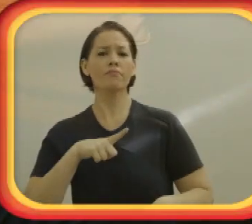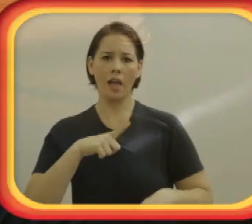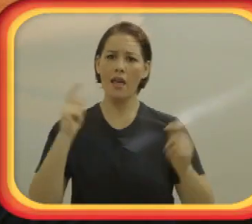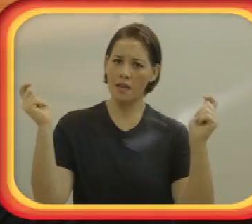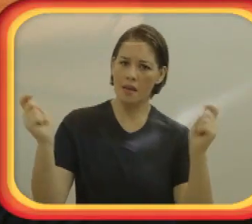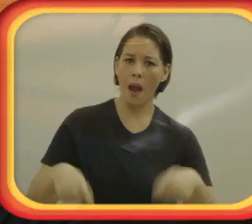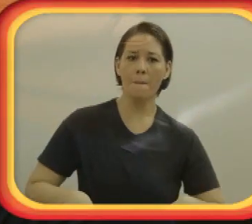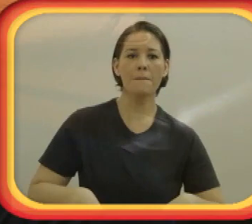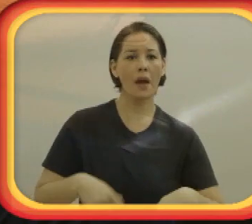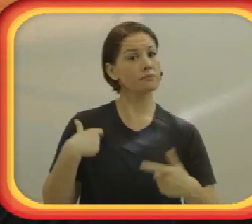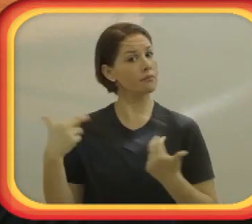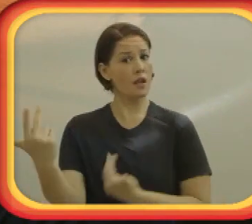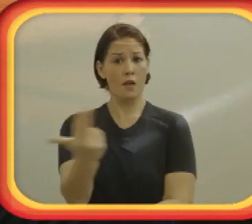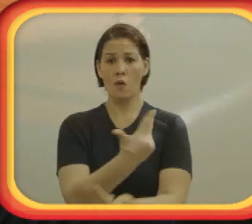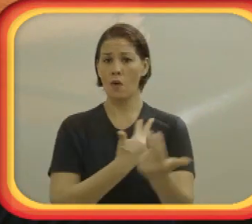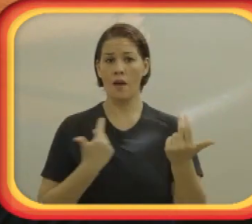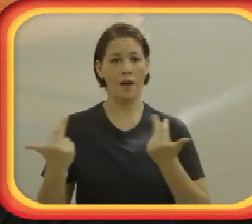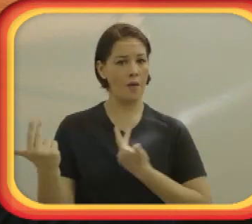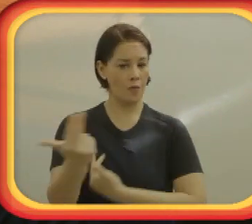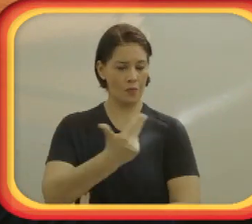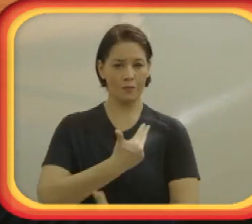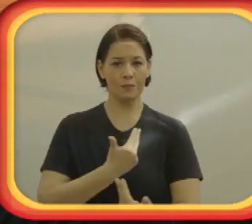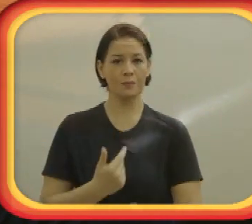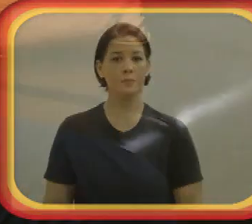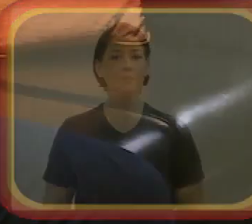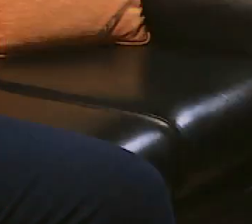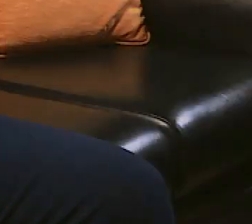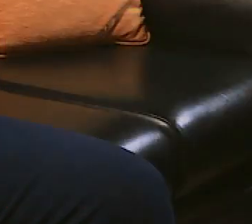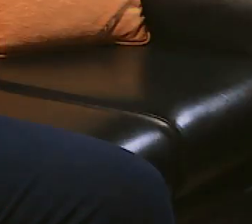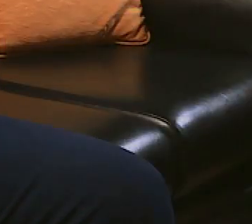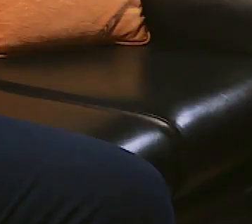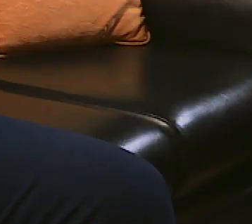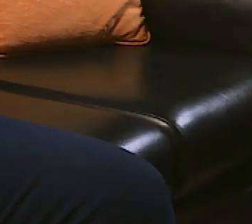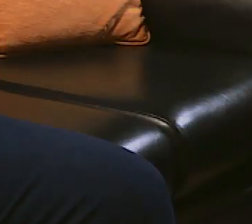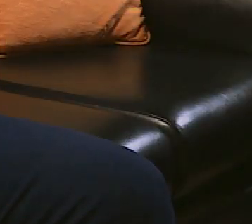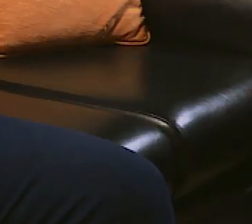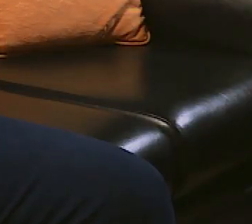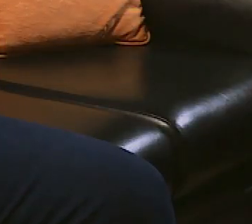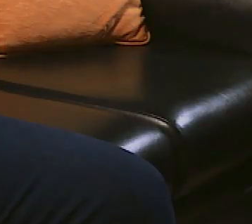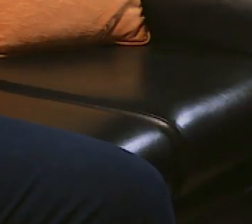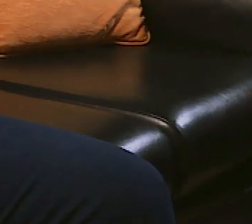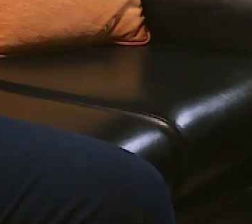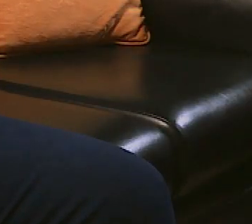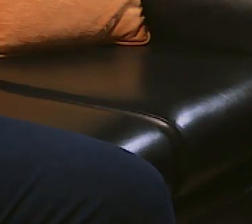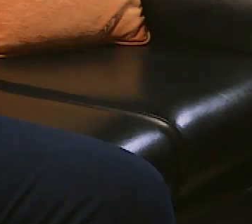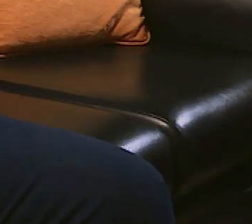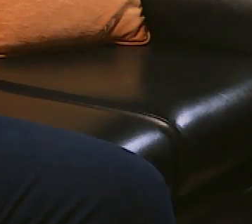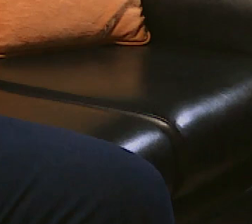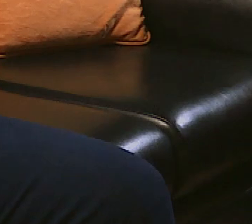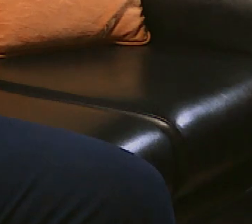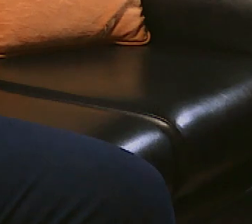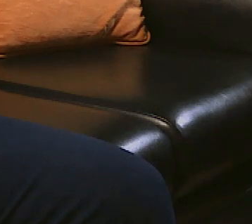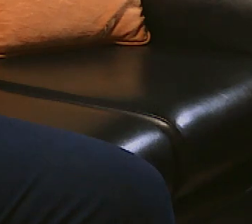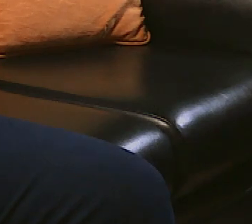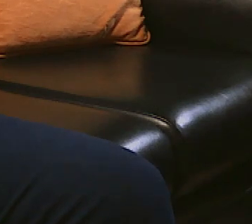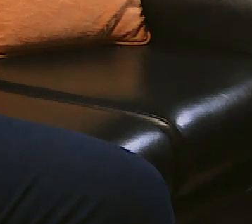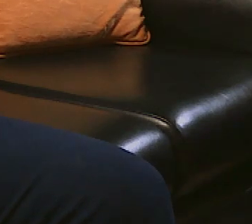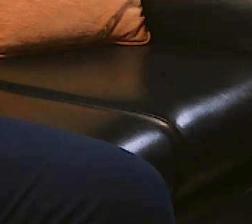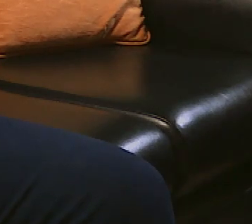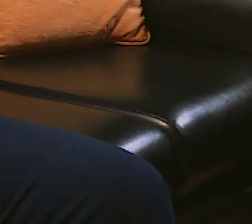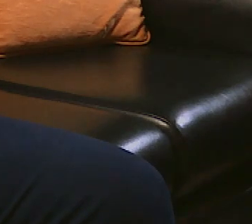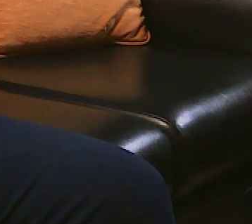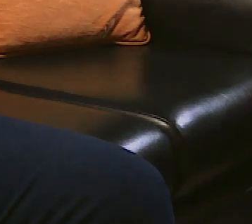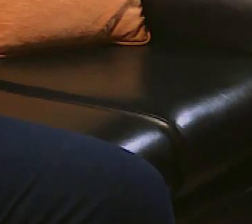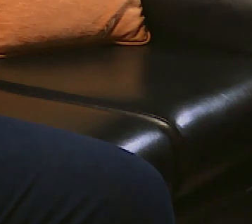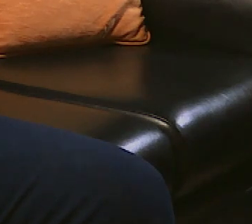gente vai desconstruindo e construindo. É isso. Eu acho que desconstruir é a palavra. No momento em que a sociedade